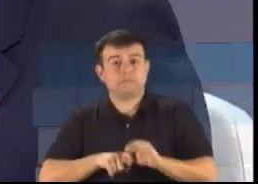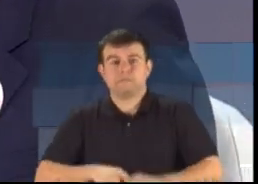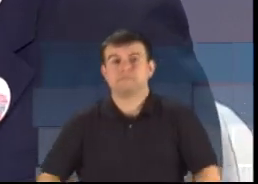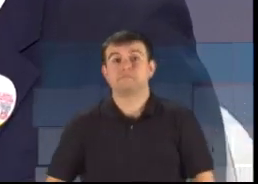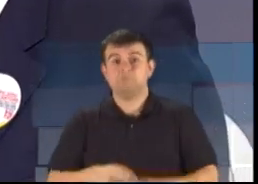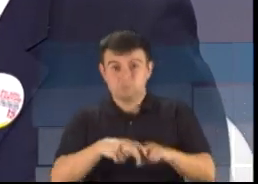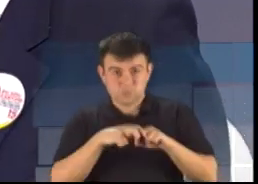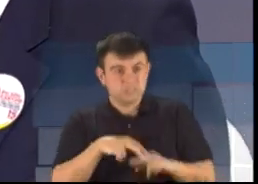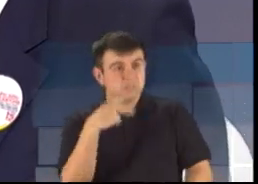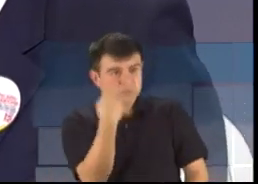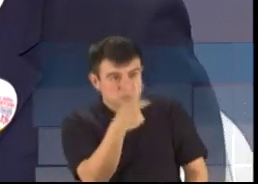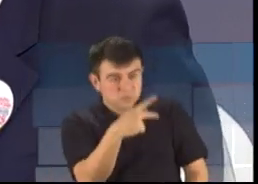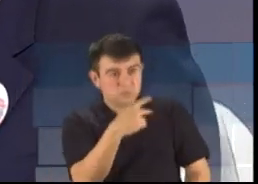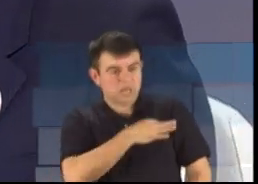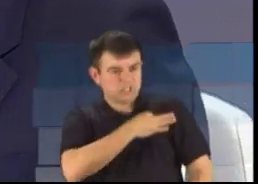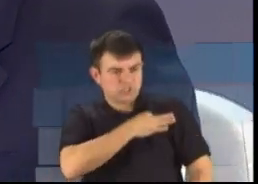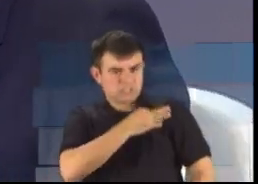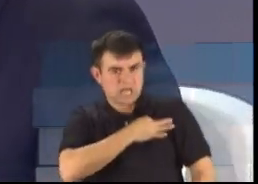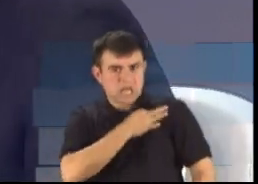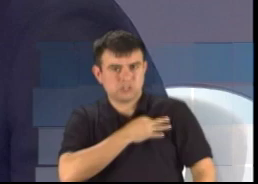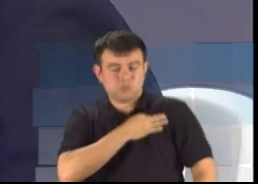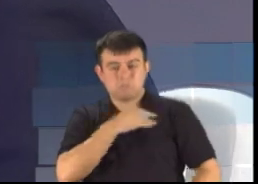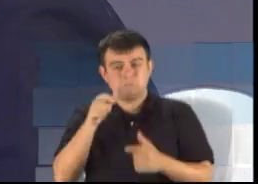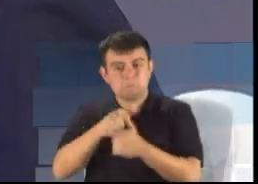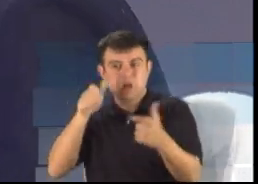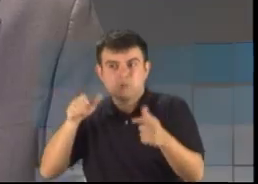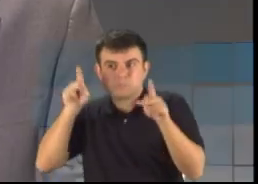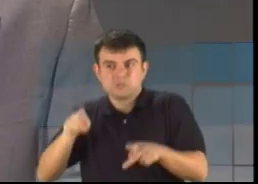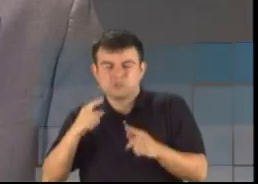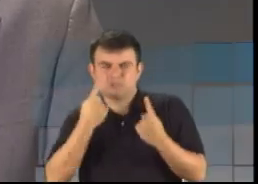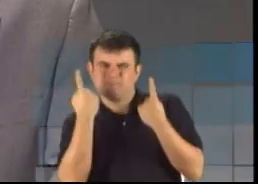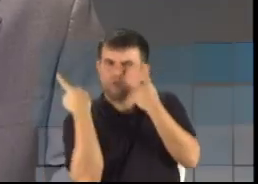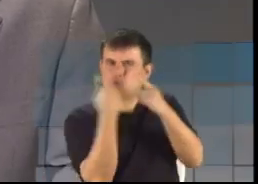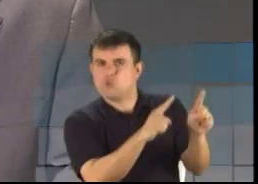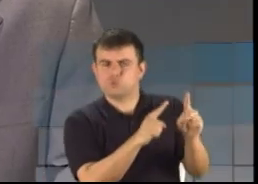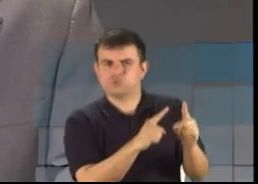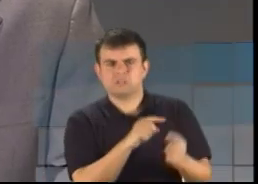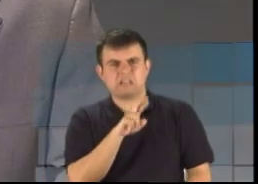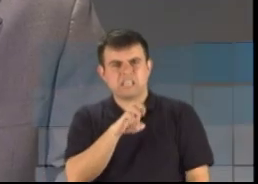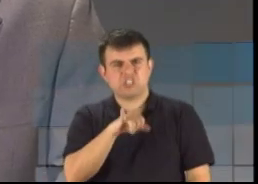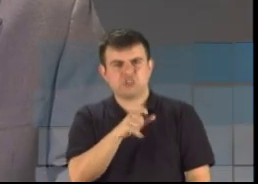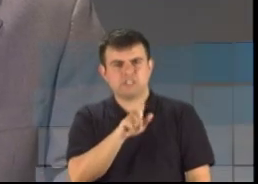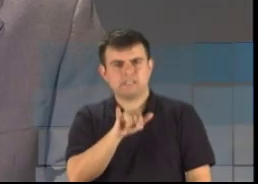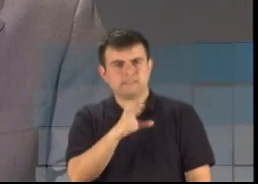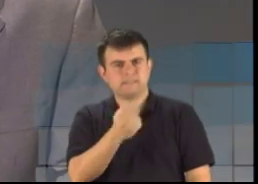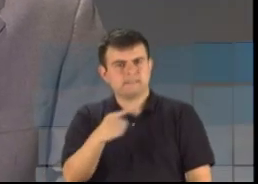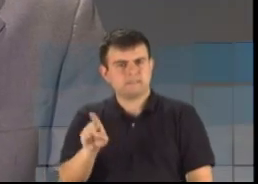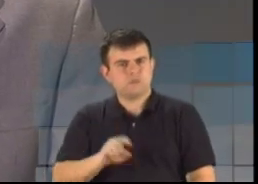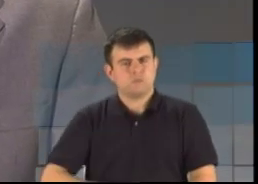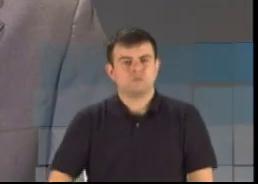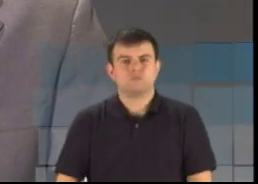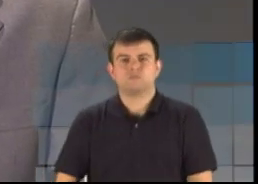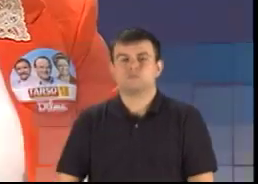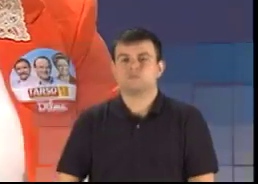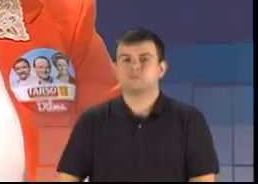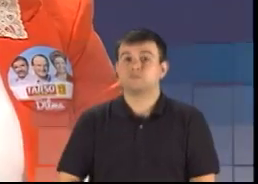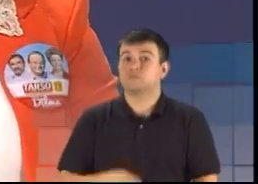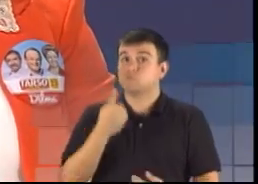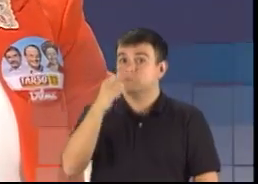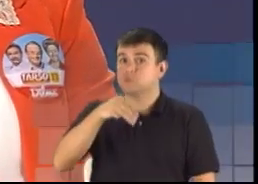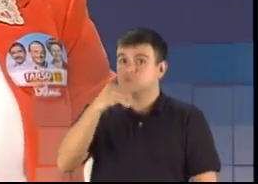rejeição dos candidatos a governador? O candidato Abigail Pereira tem um minuto e meio para a resposta.